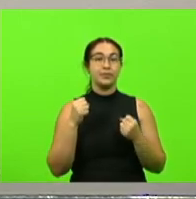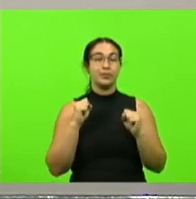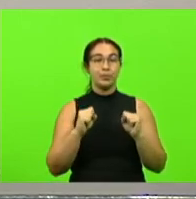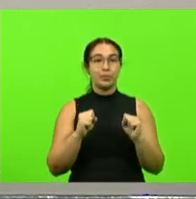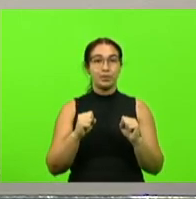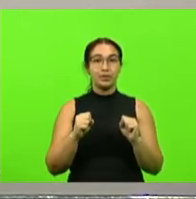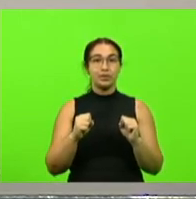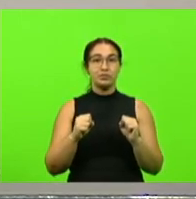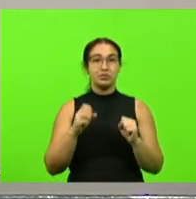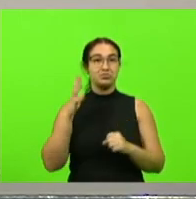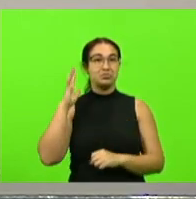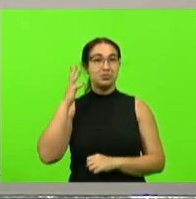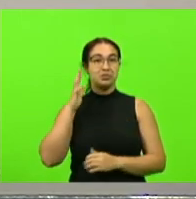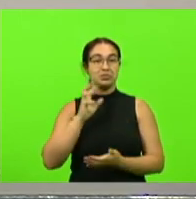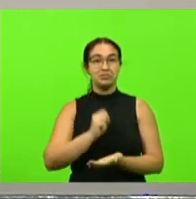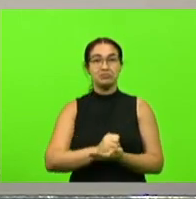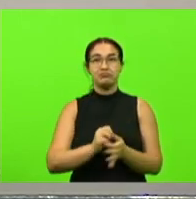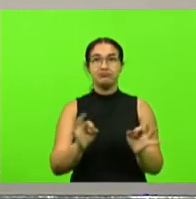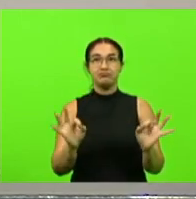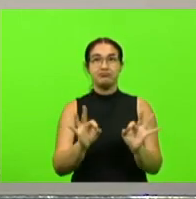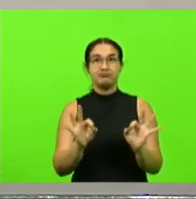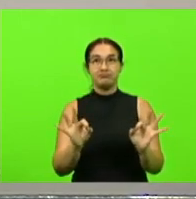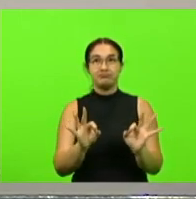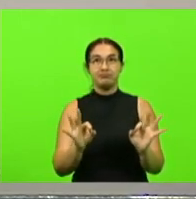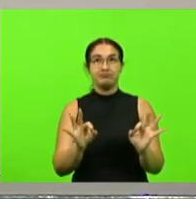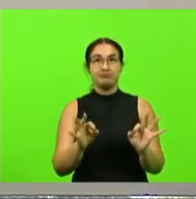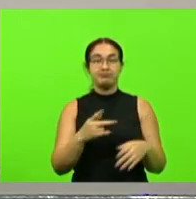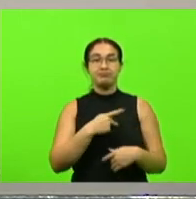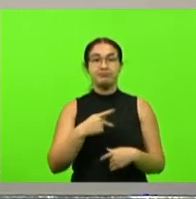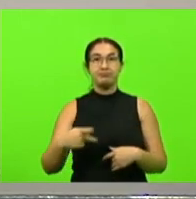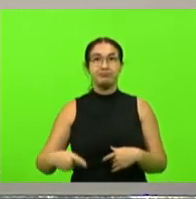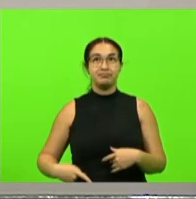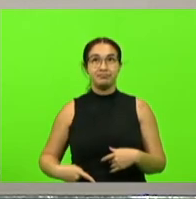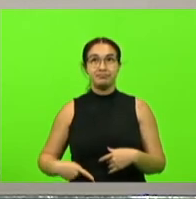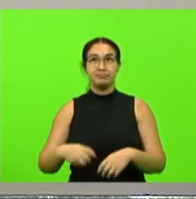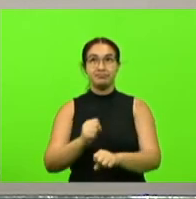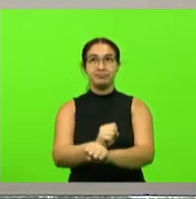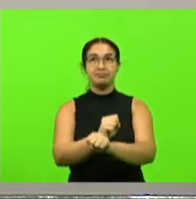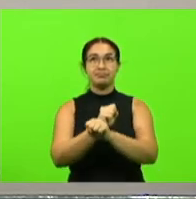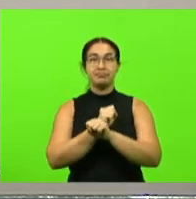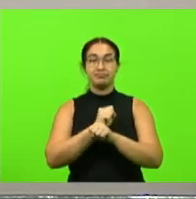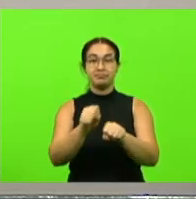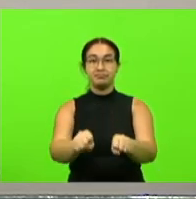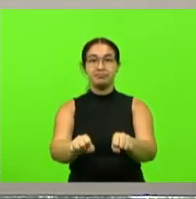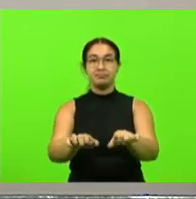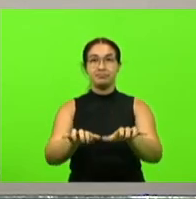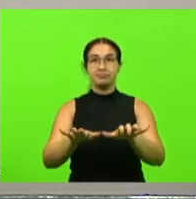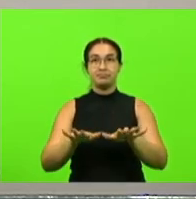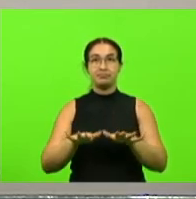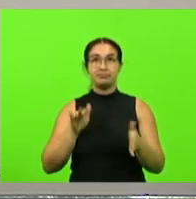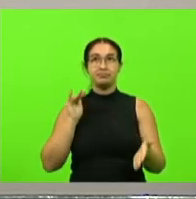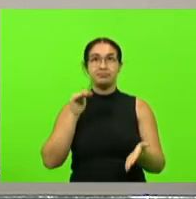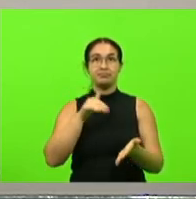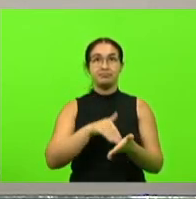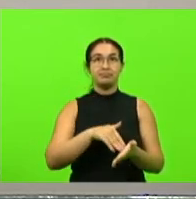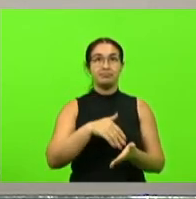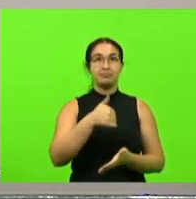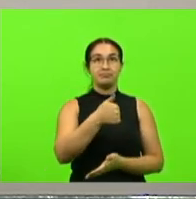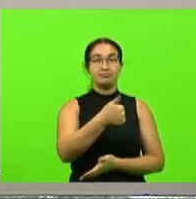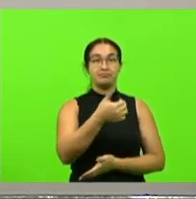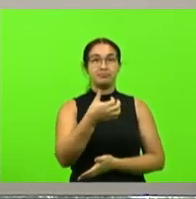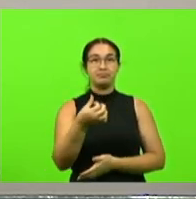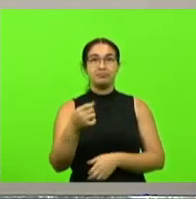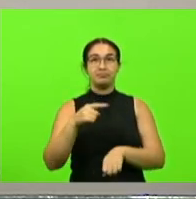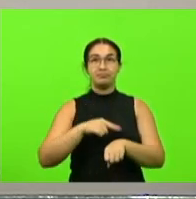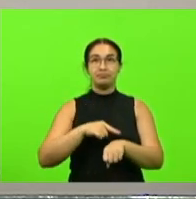oradores inscritos essa presidência suspende a sessão até as 16 horas